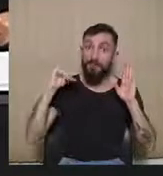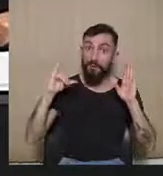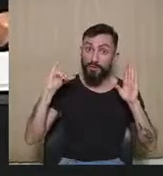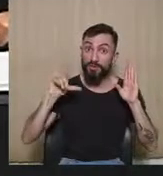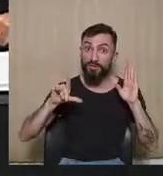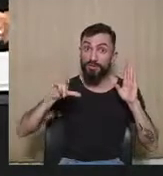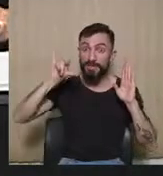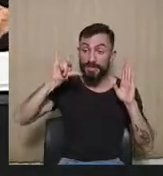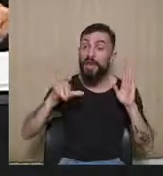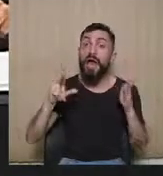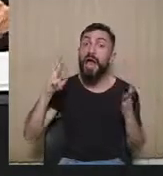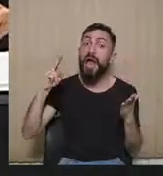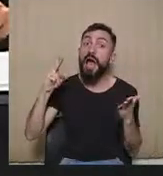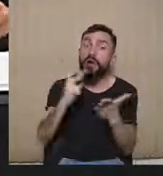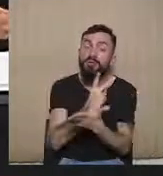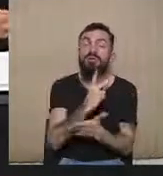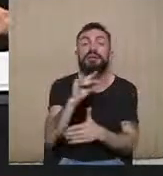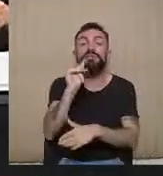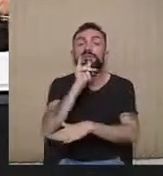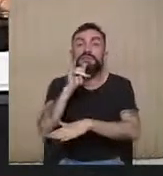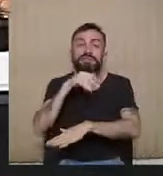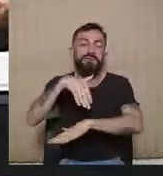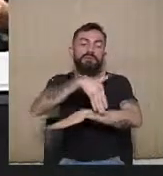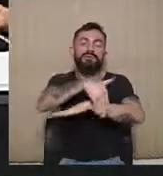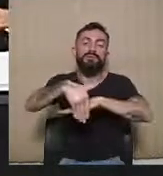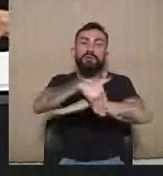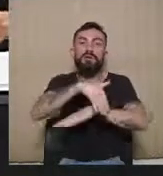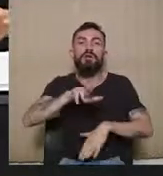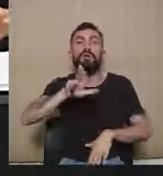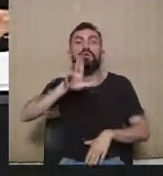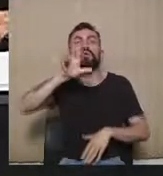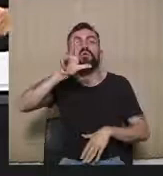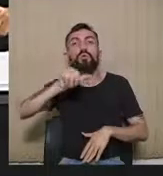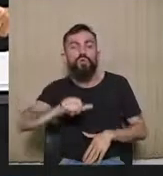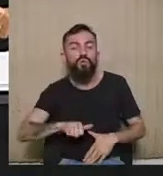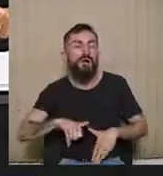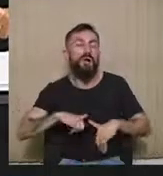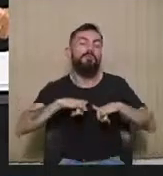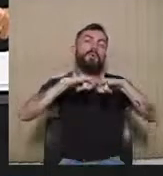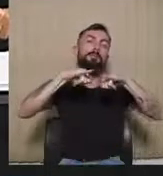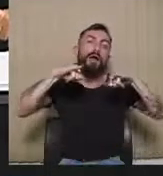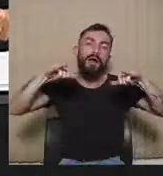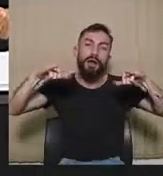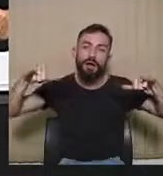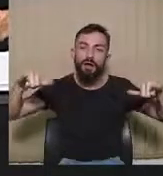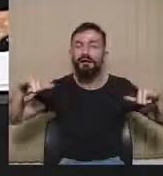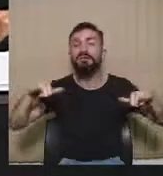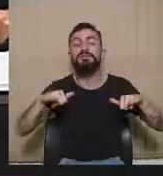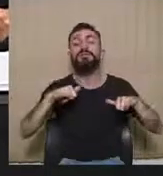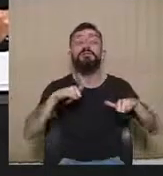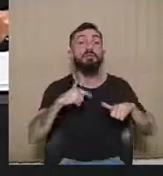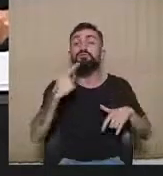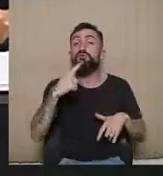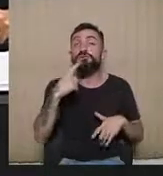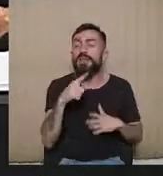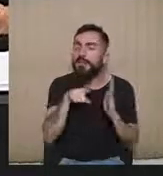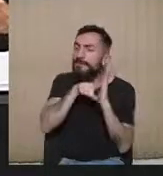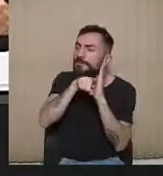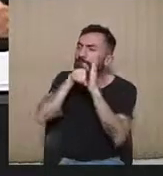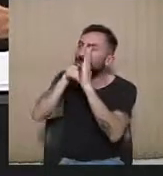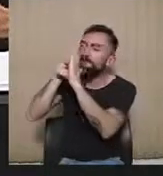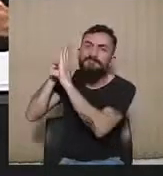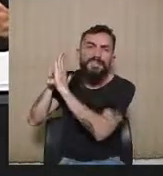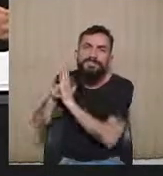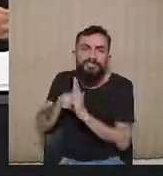respeito a fatos acontecidos na rua, fatos acontecidos na propaganda, fatos em que não se demandava grande investigação sobre